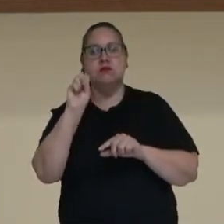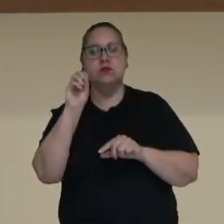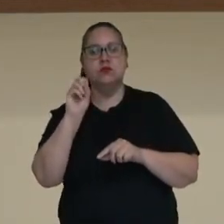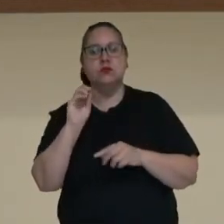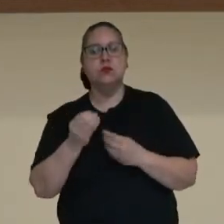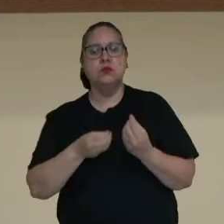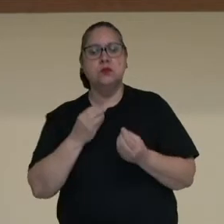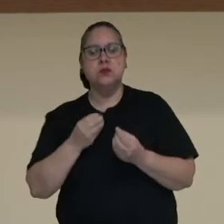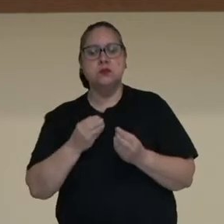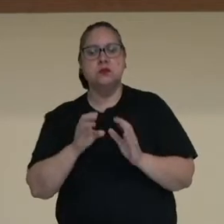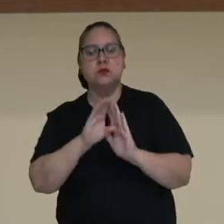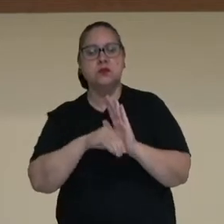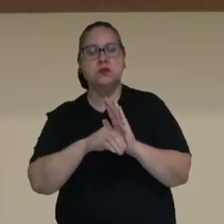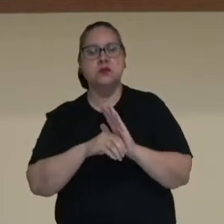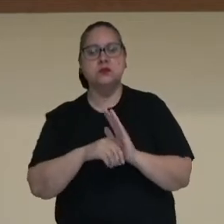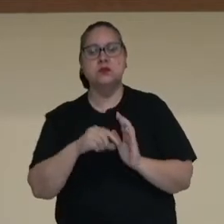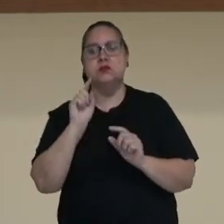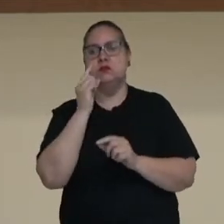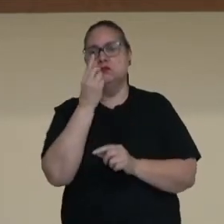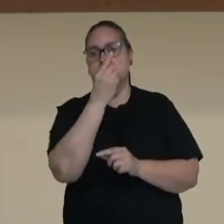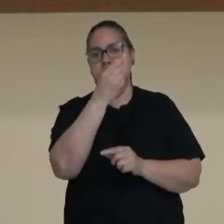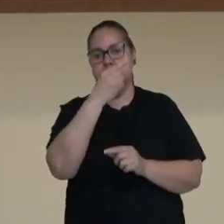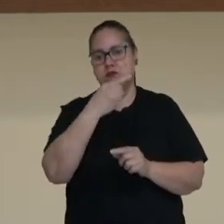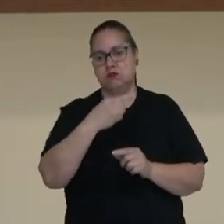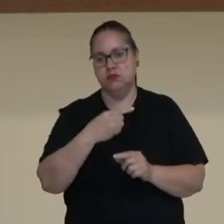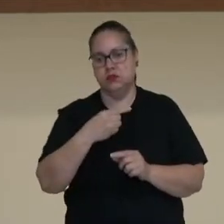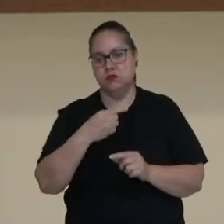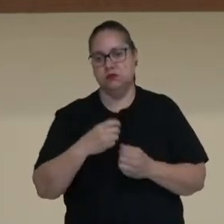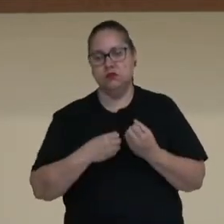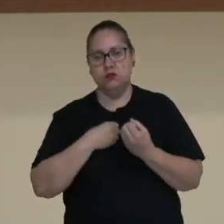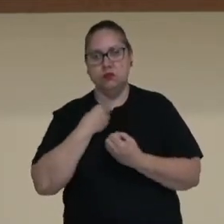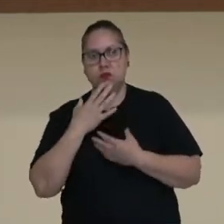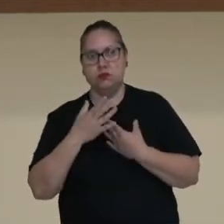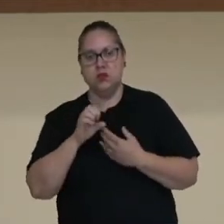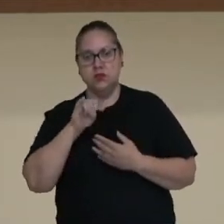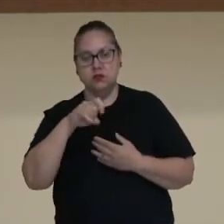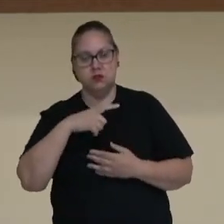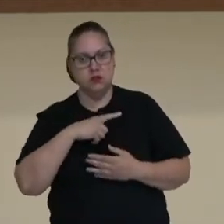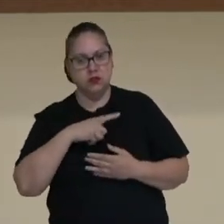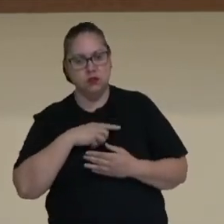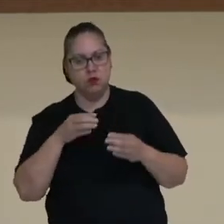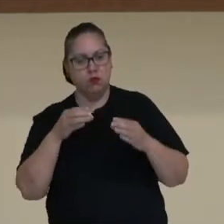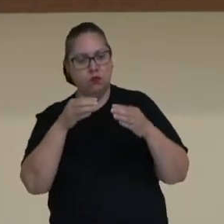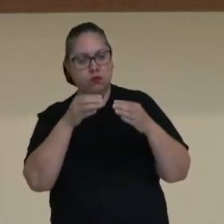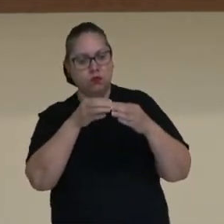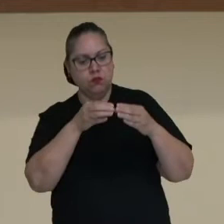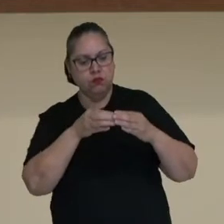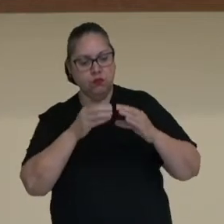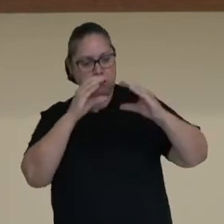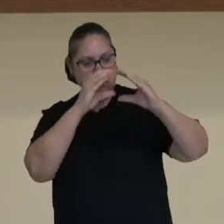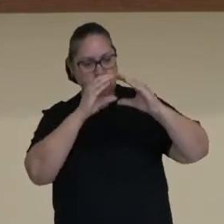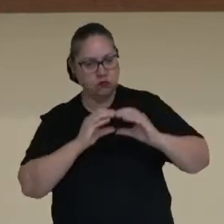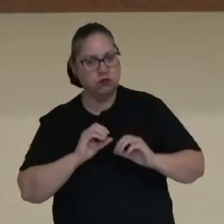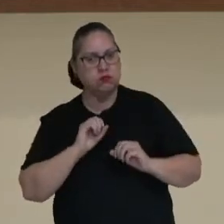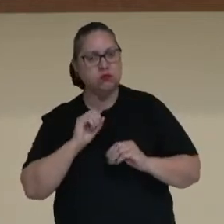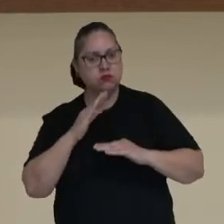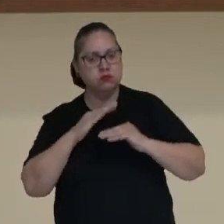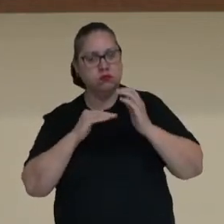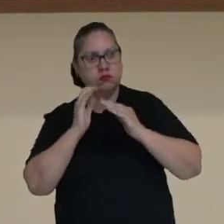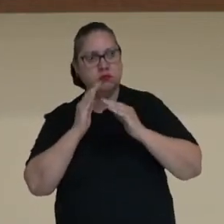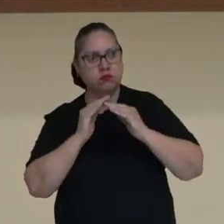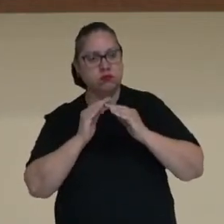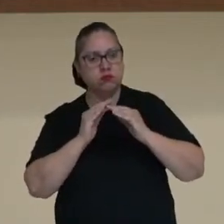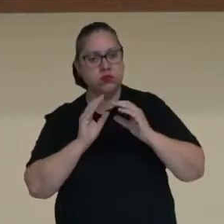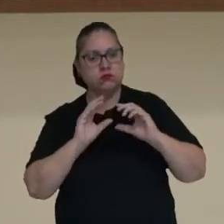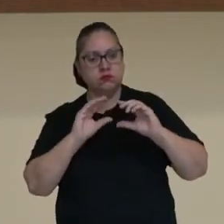a minha conceituação? Cada linha do poema. Se eu tenho um agrupamento de versos, eu constituo uma